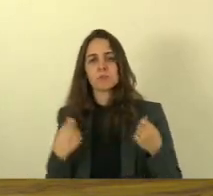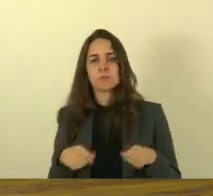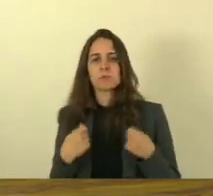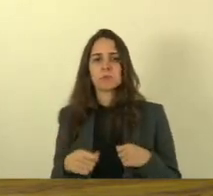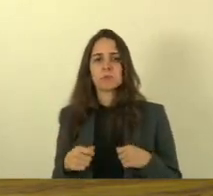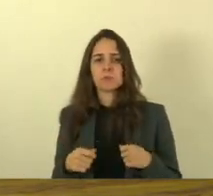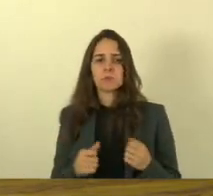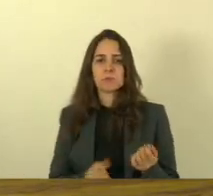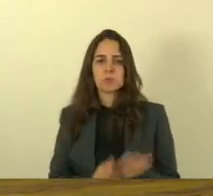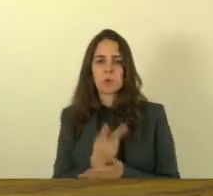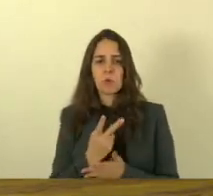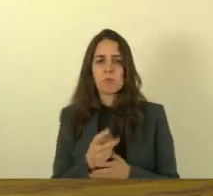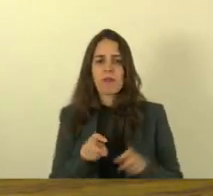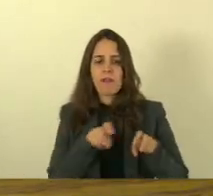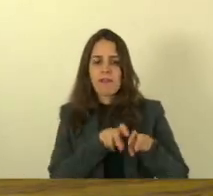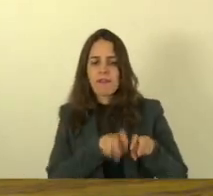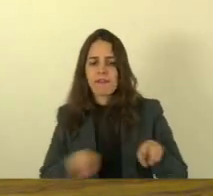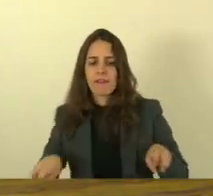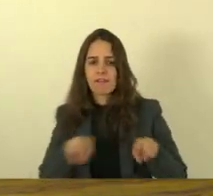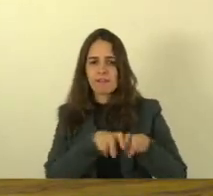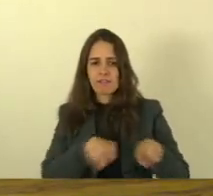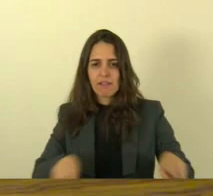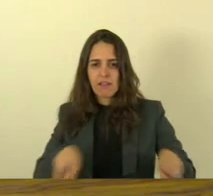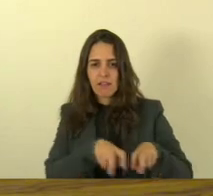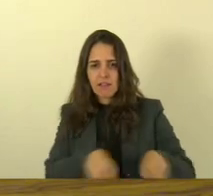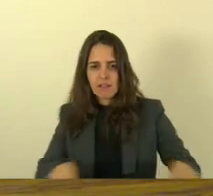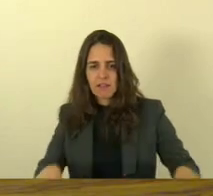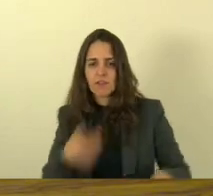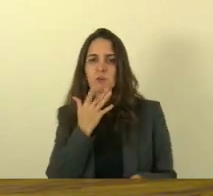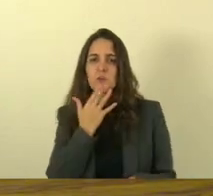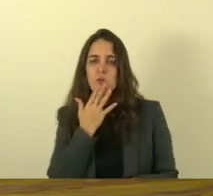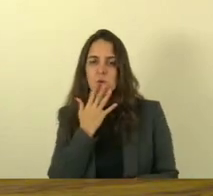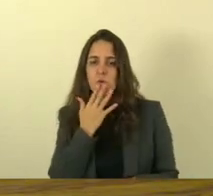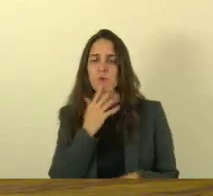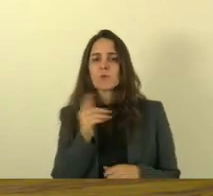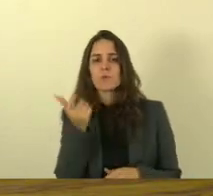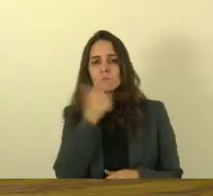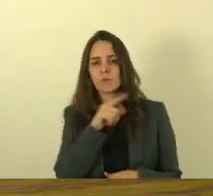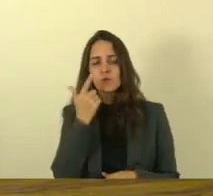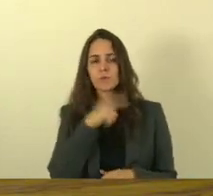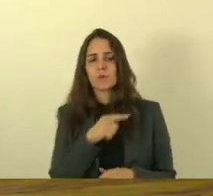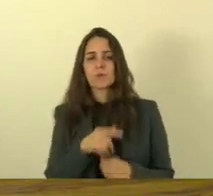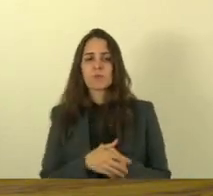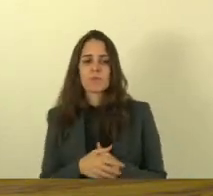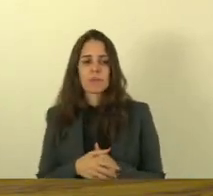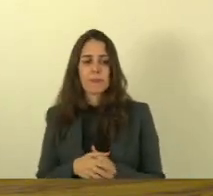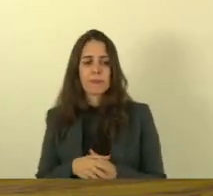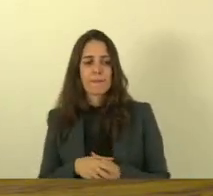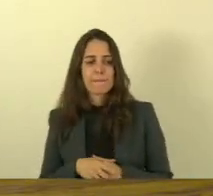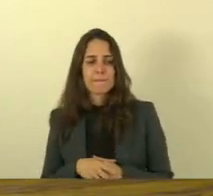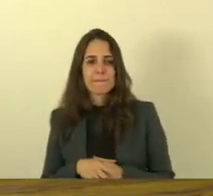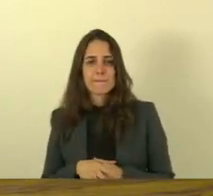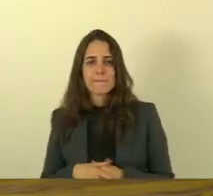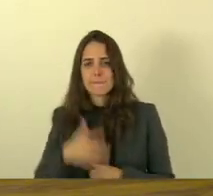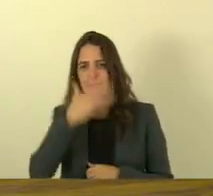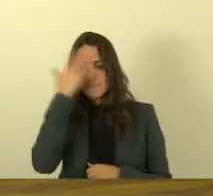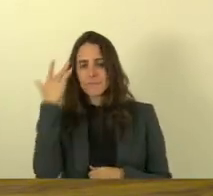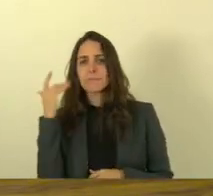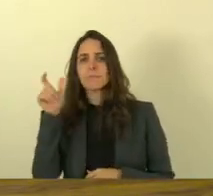as cadeiras grenar para que a gente pudesse com ele ele rio branquense doente